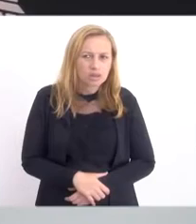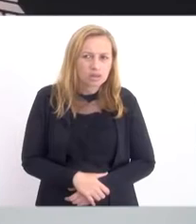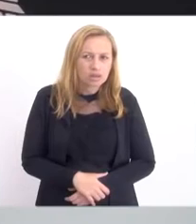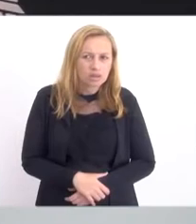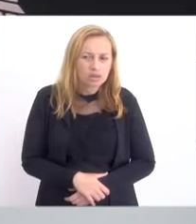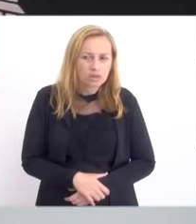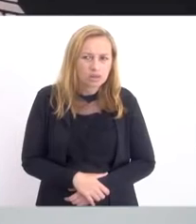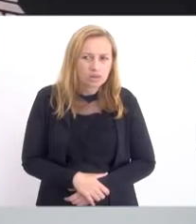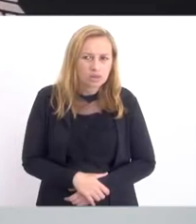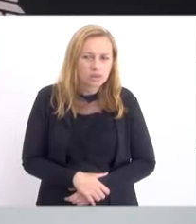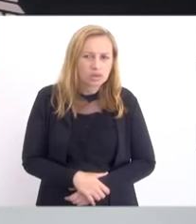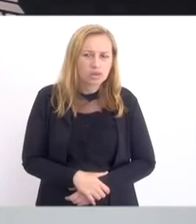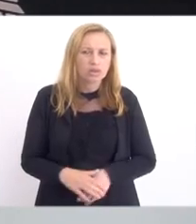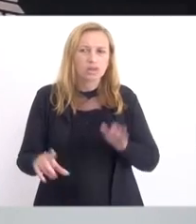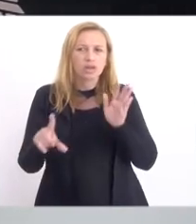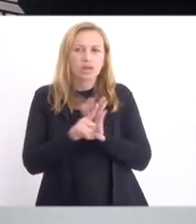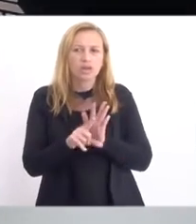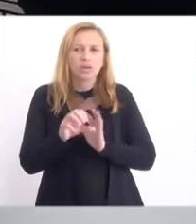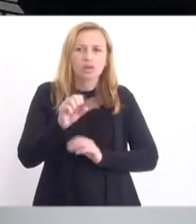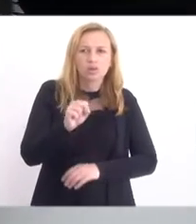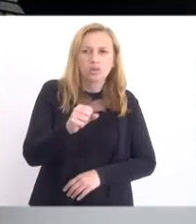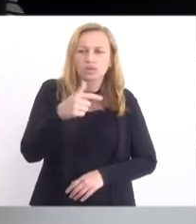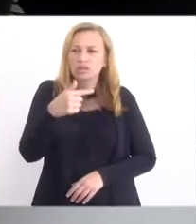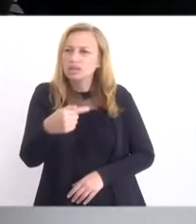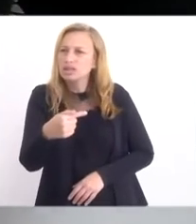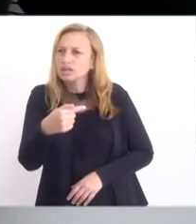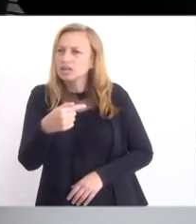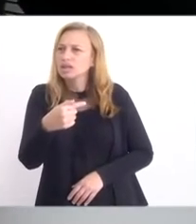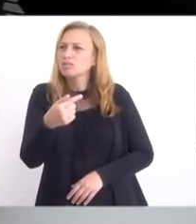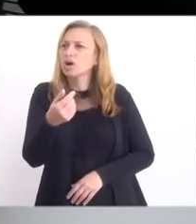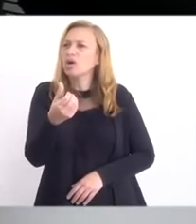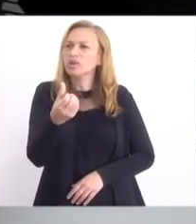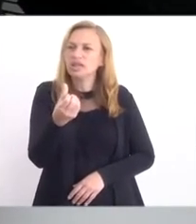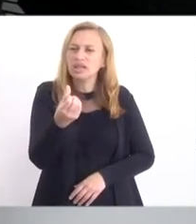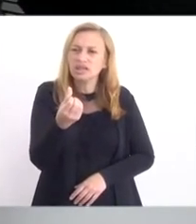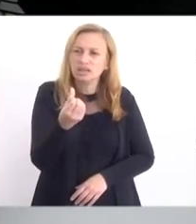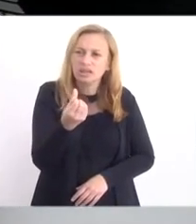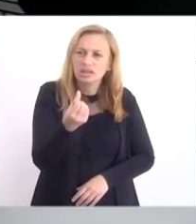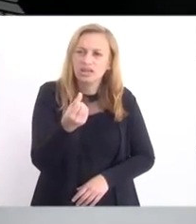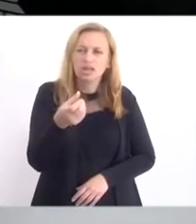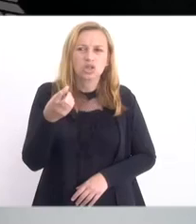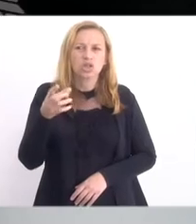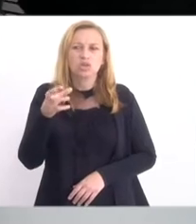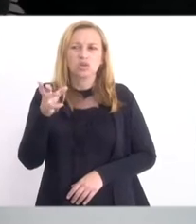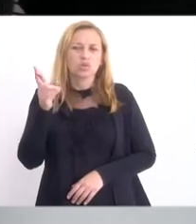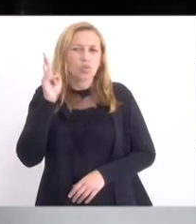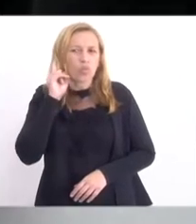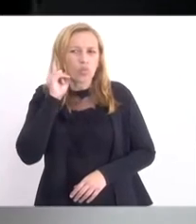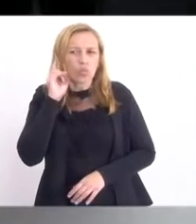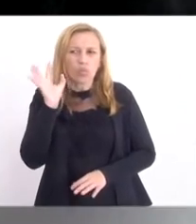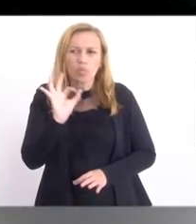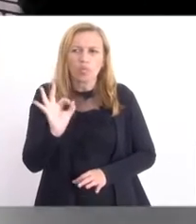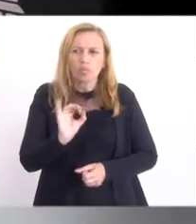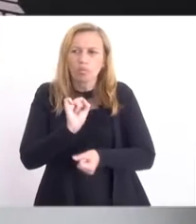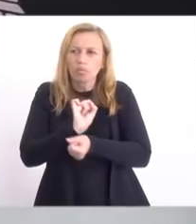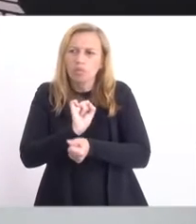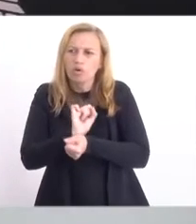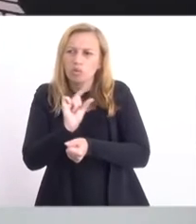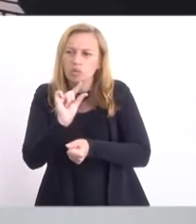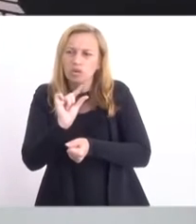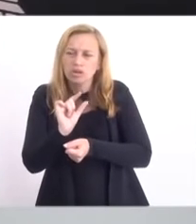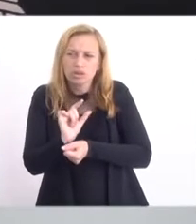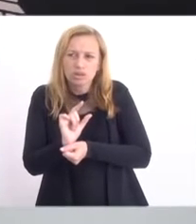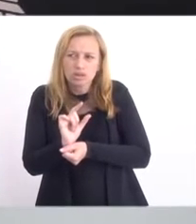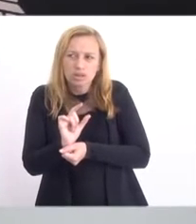Está em vigor a lei 8795, de 17 de abril de 2020, que